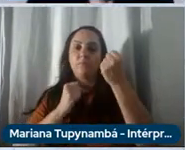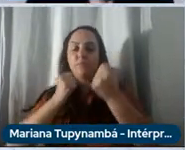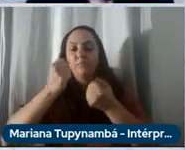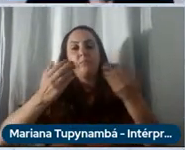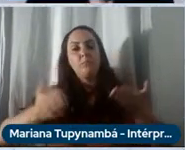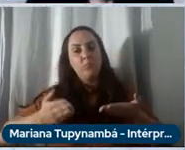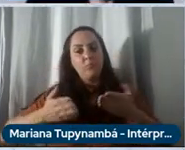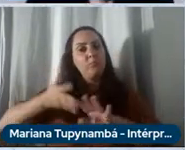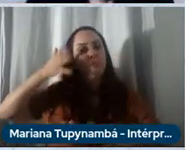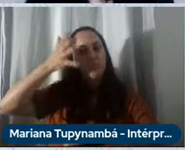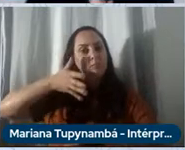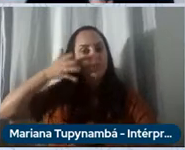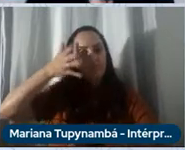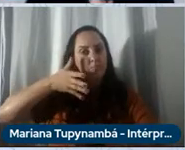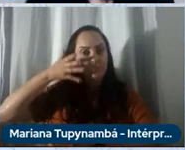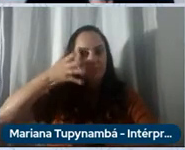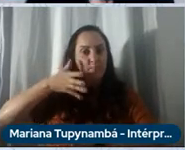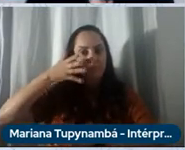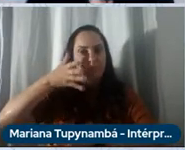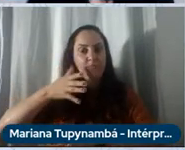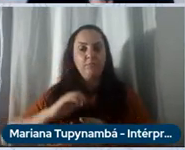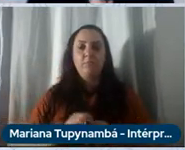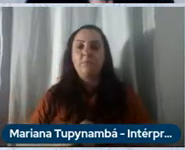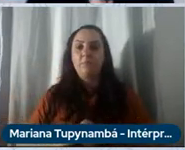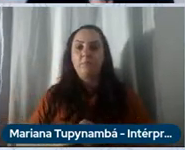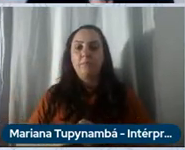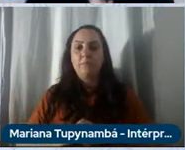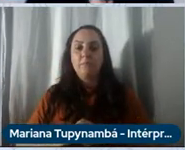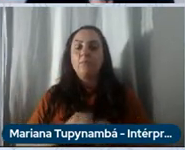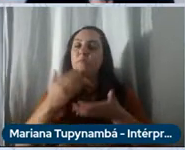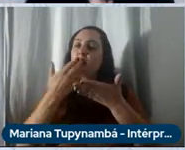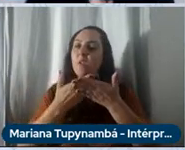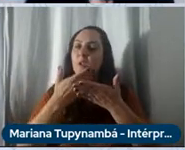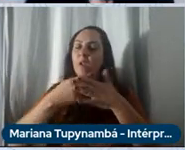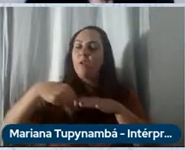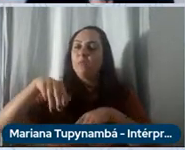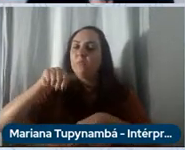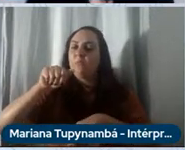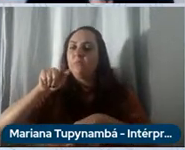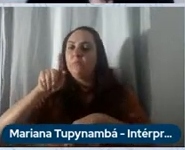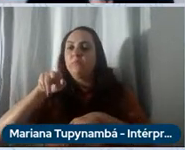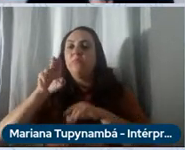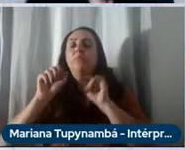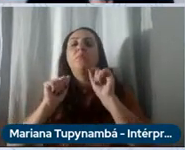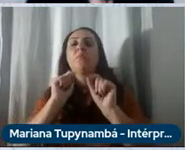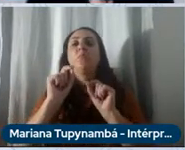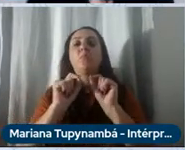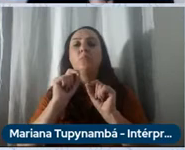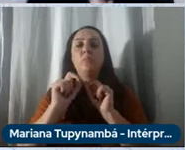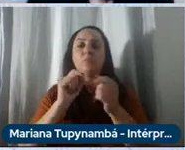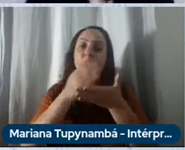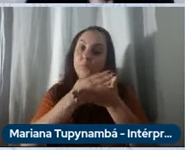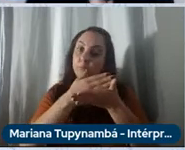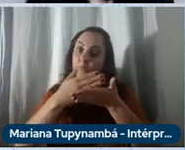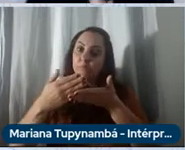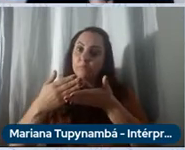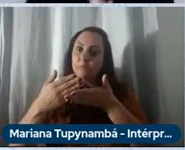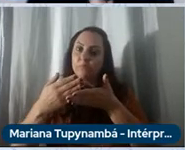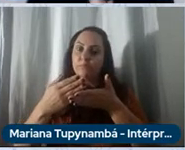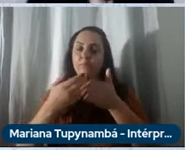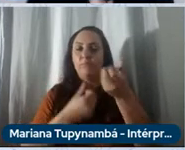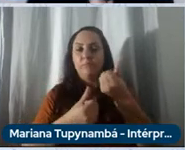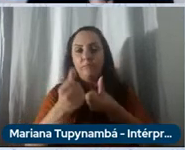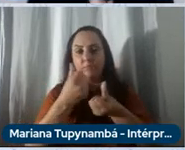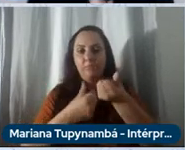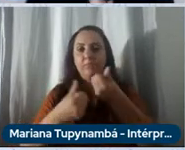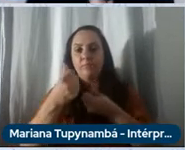para a nossa aula magna. Uma aula magna é aquela que oficialmente inaugura o semestre letivo. E graças ao empenho da nossa